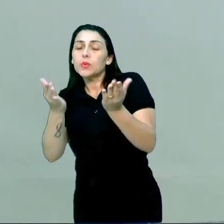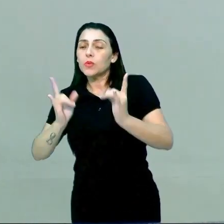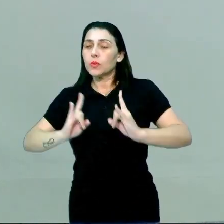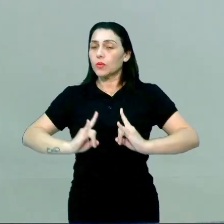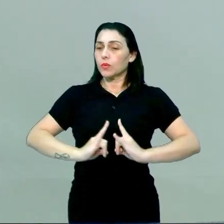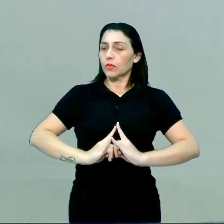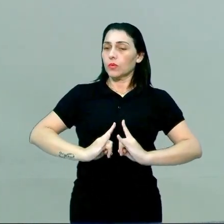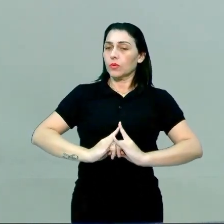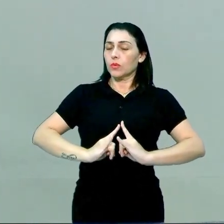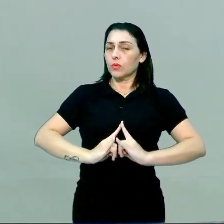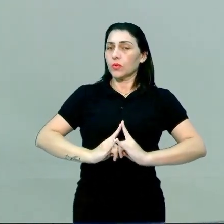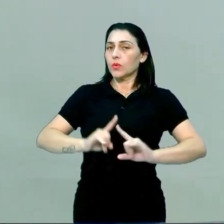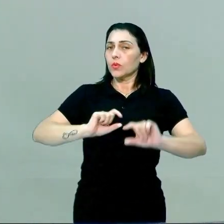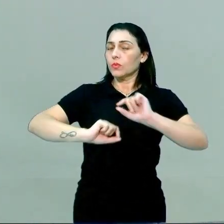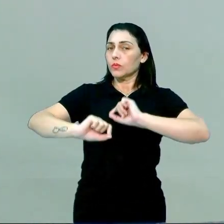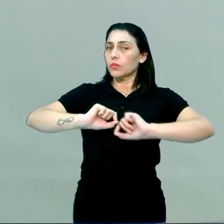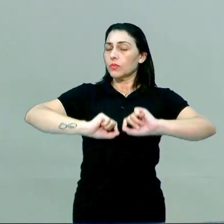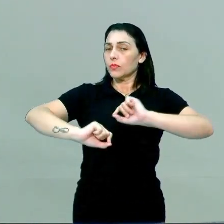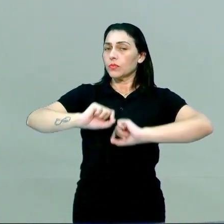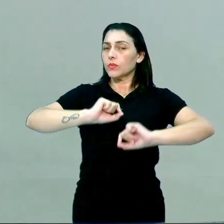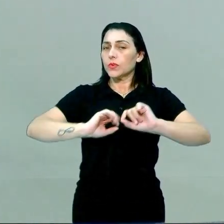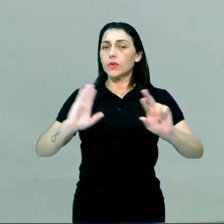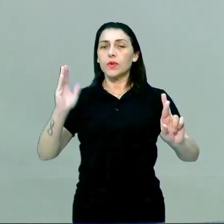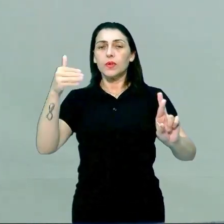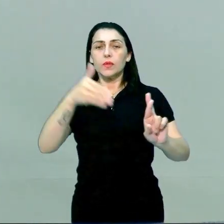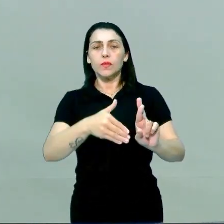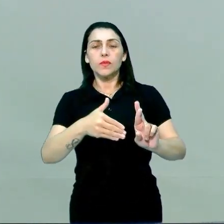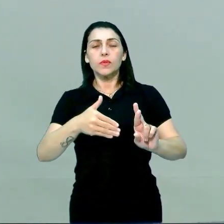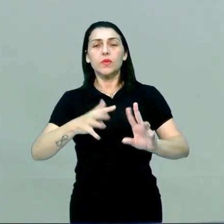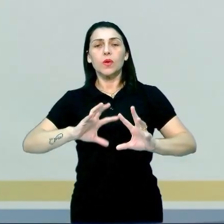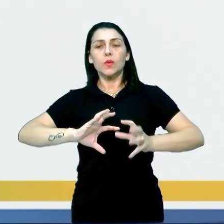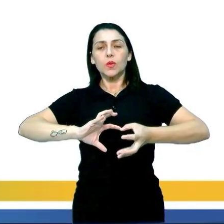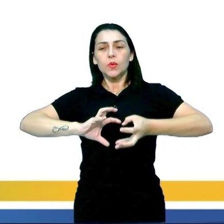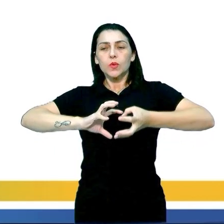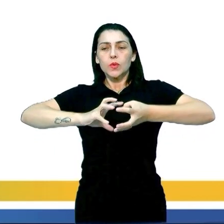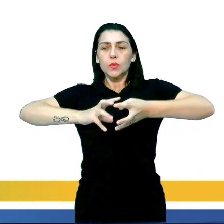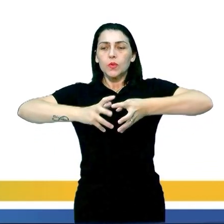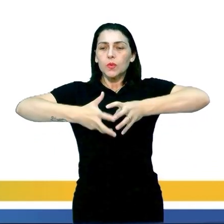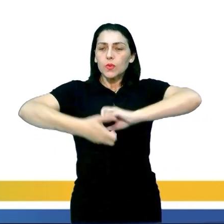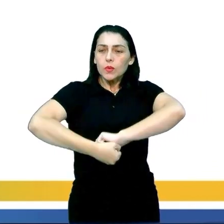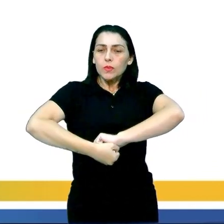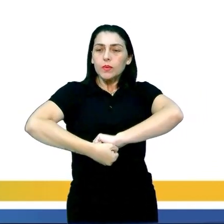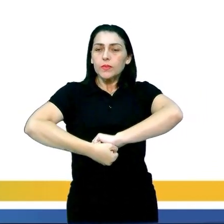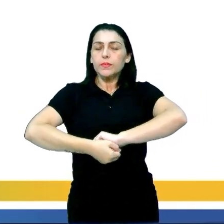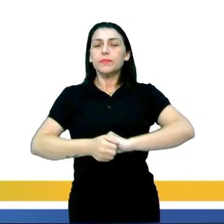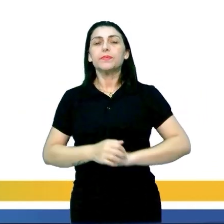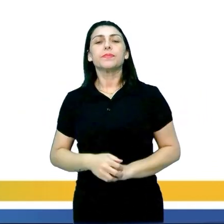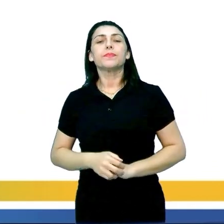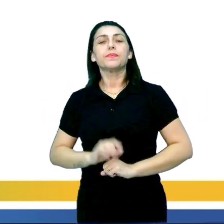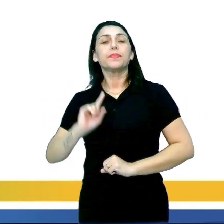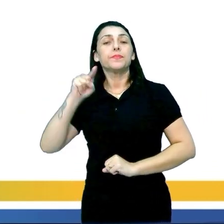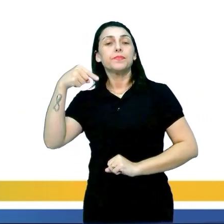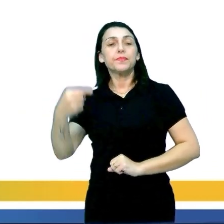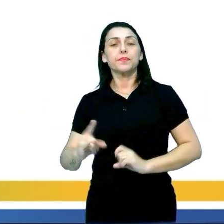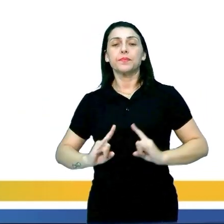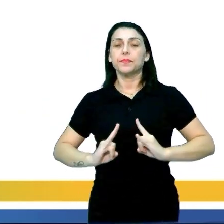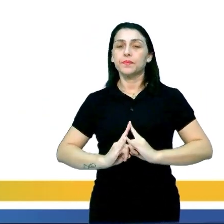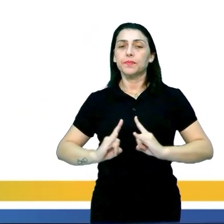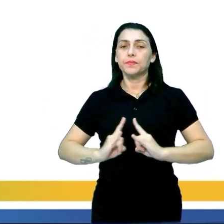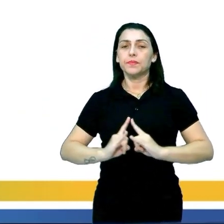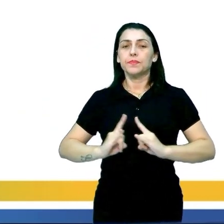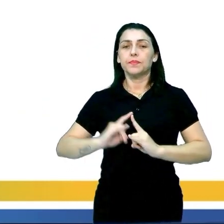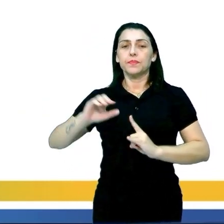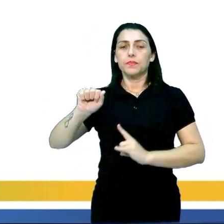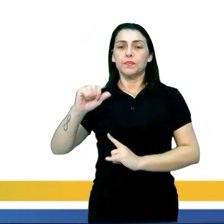hormônios aí no que se refere ao nosso metabolismo, tá? O próximo hormônio é conhecido